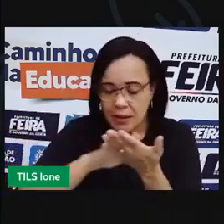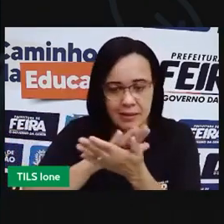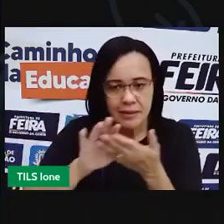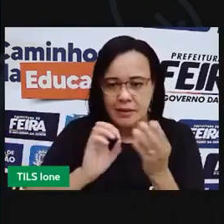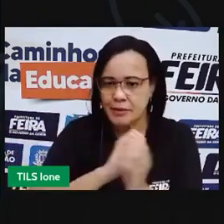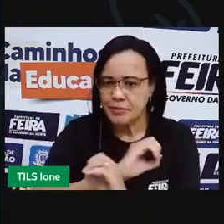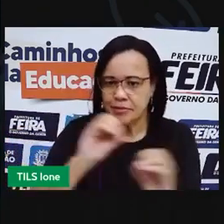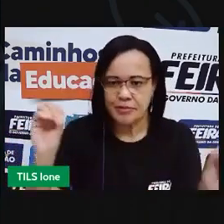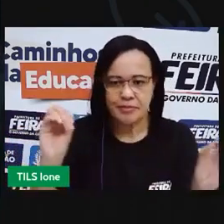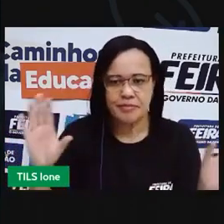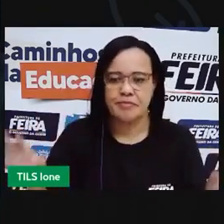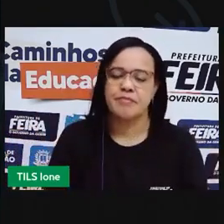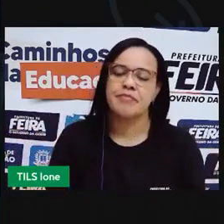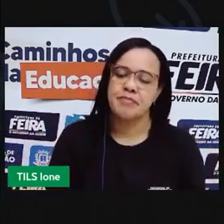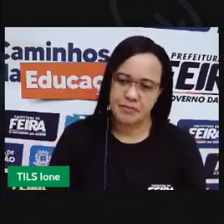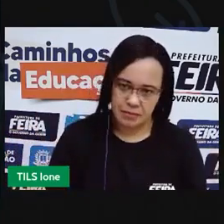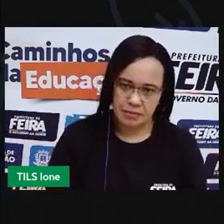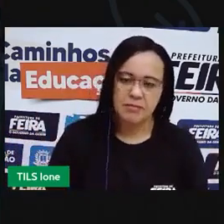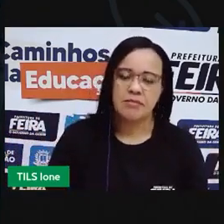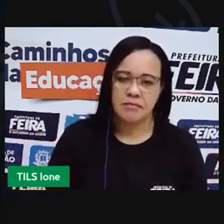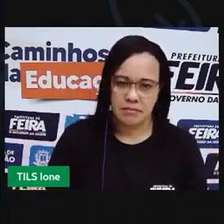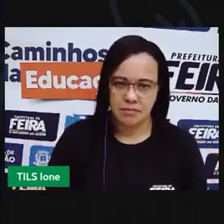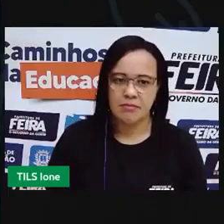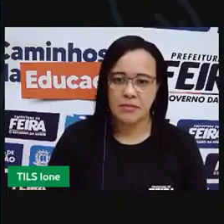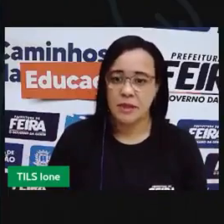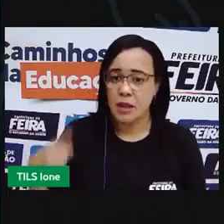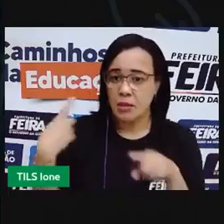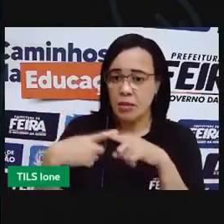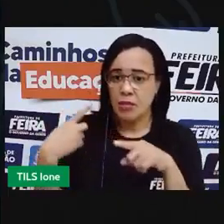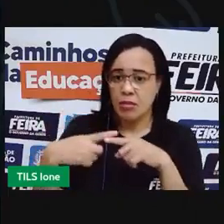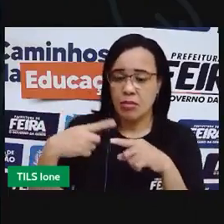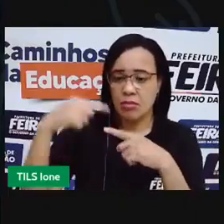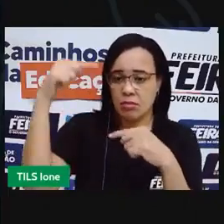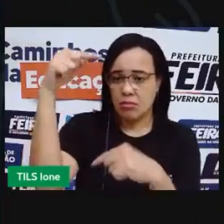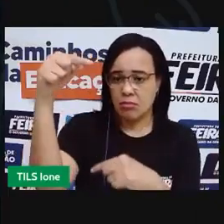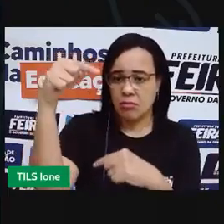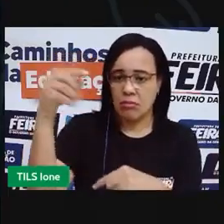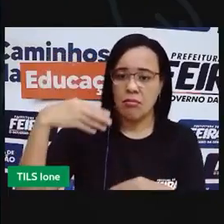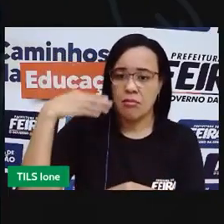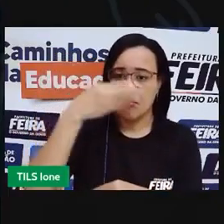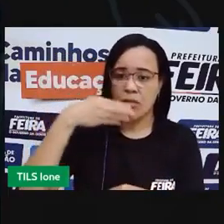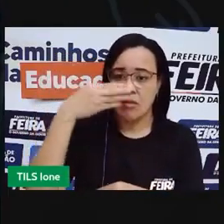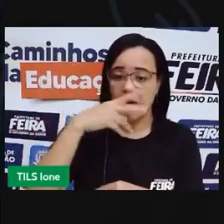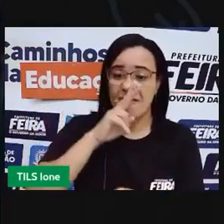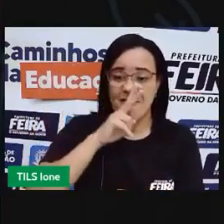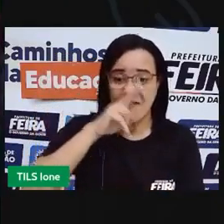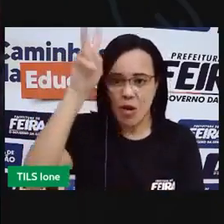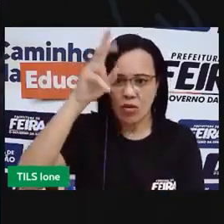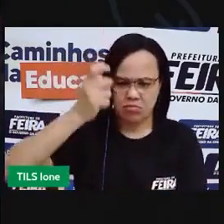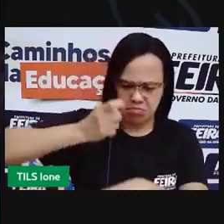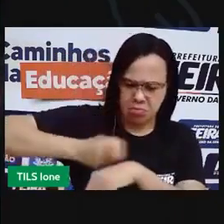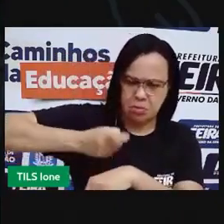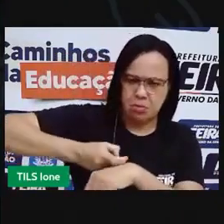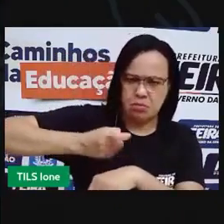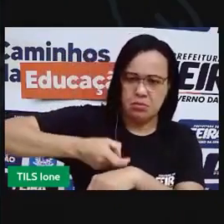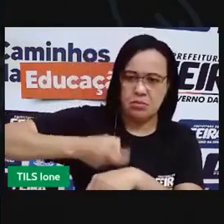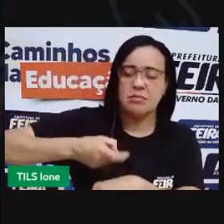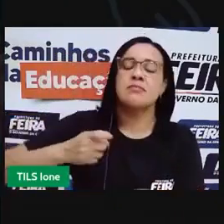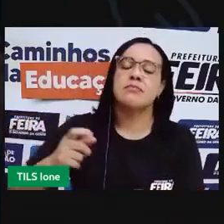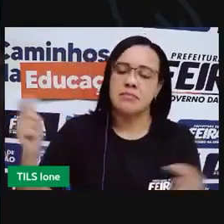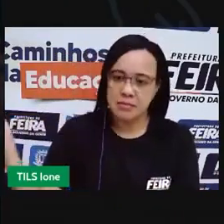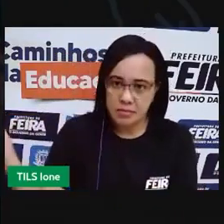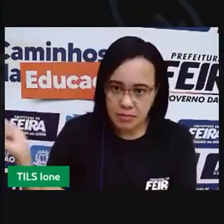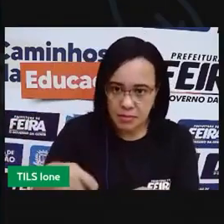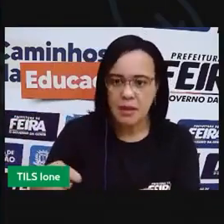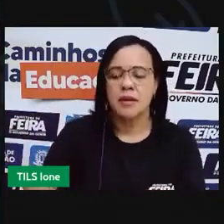garrafa pete que é uma superior resistência um plástico bastante resistência aí sim você